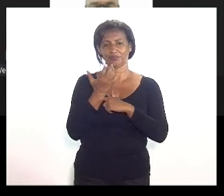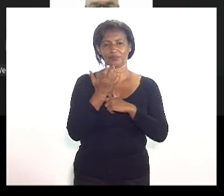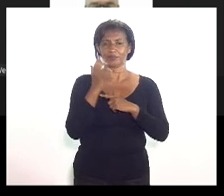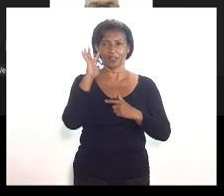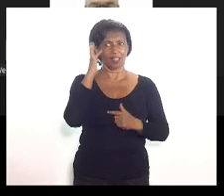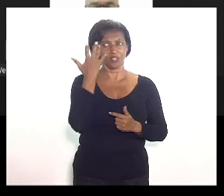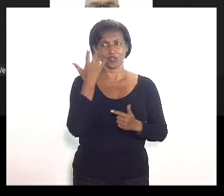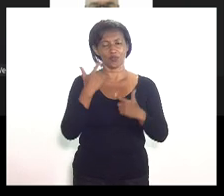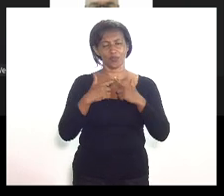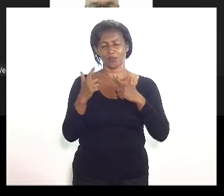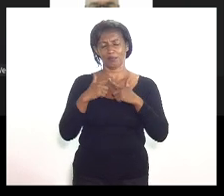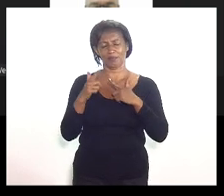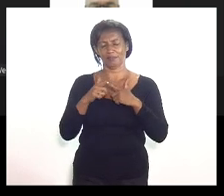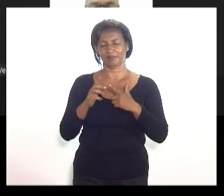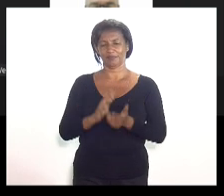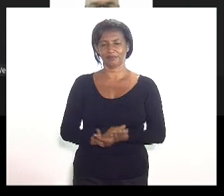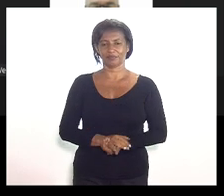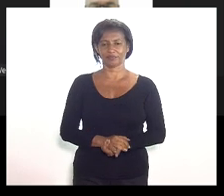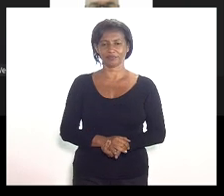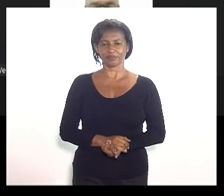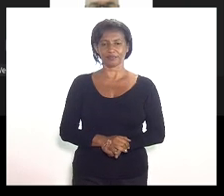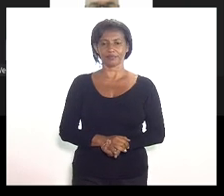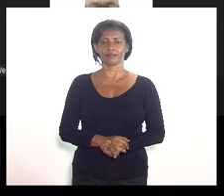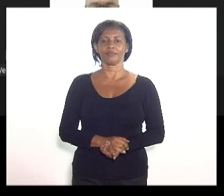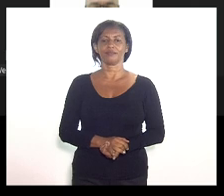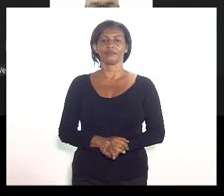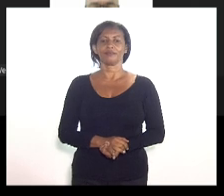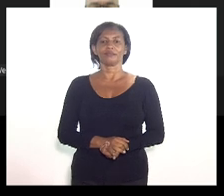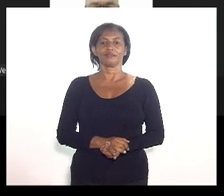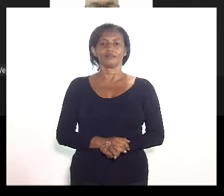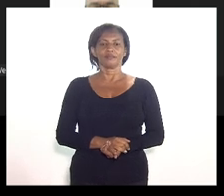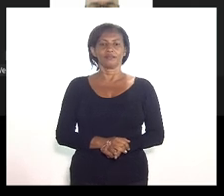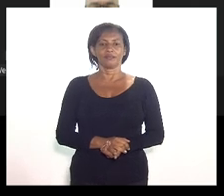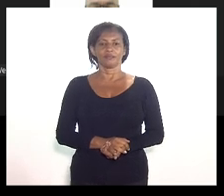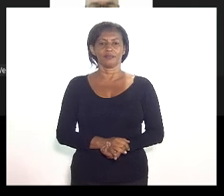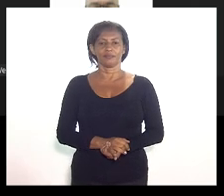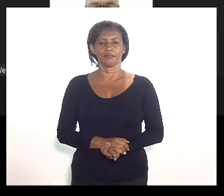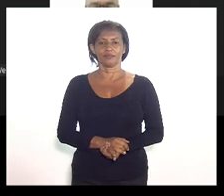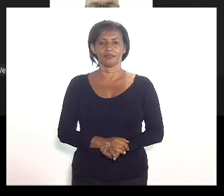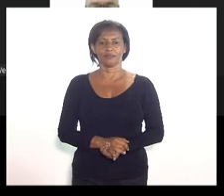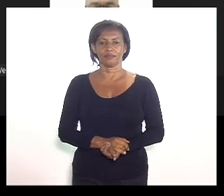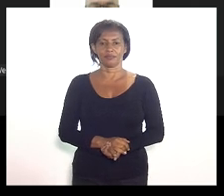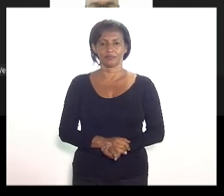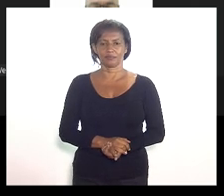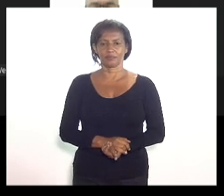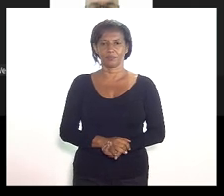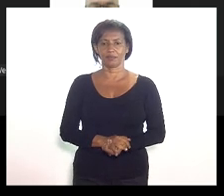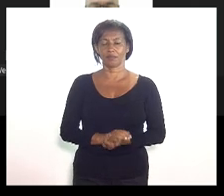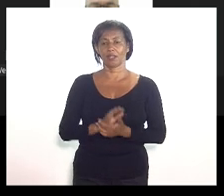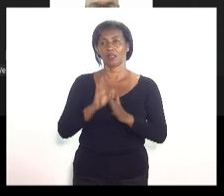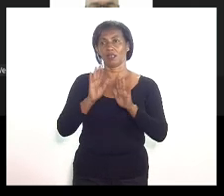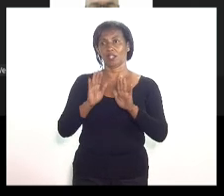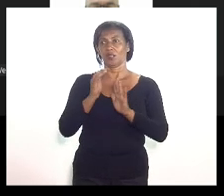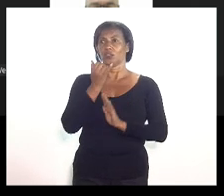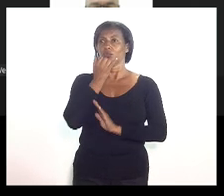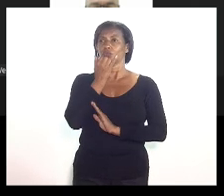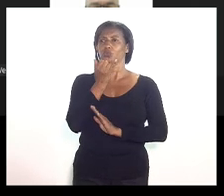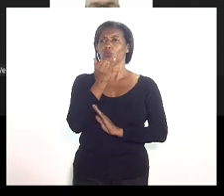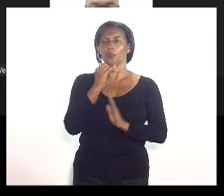está resolvido o problema. Como está no texto original. O texto original não é esse, Valdeck.